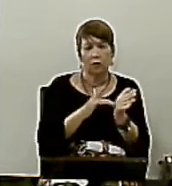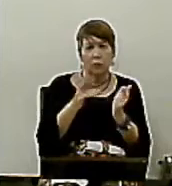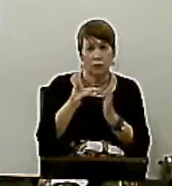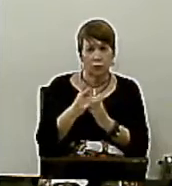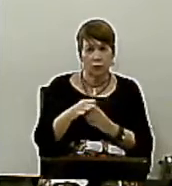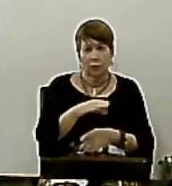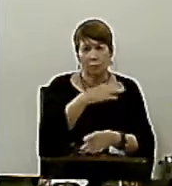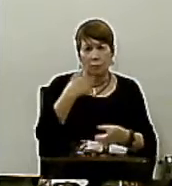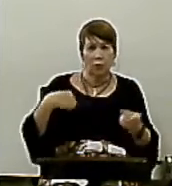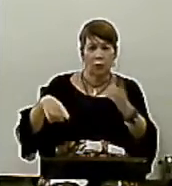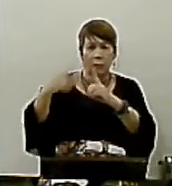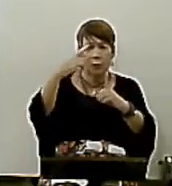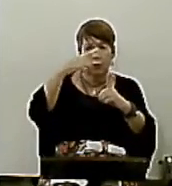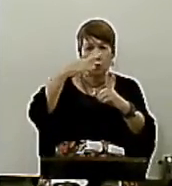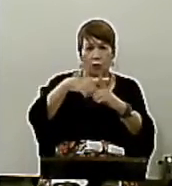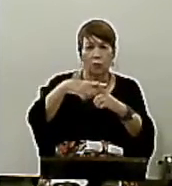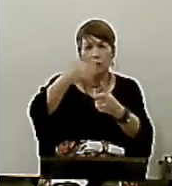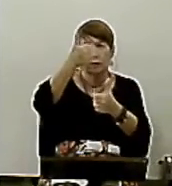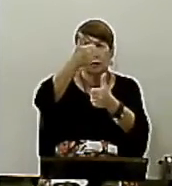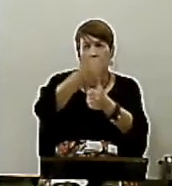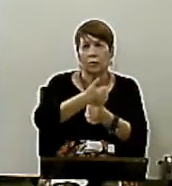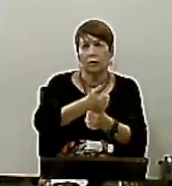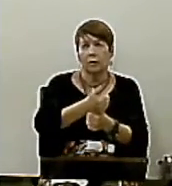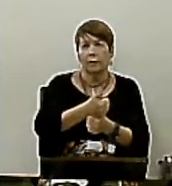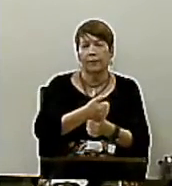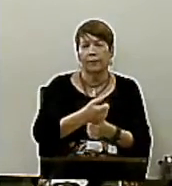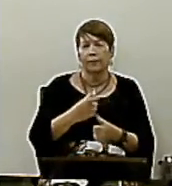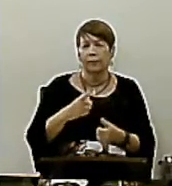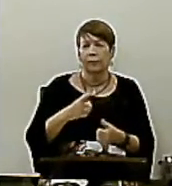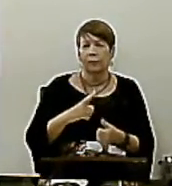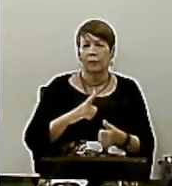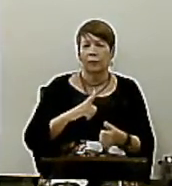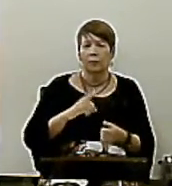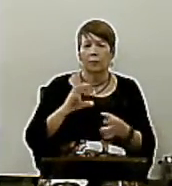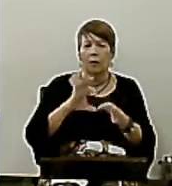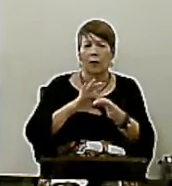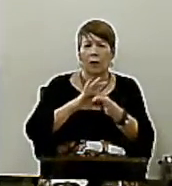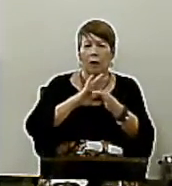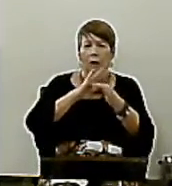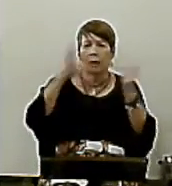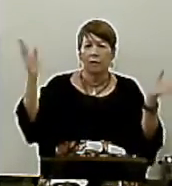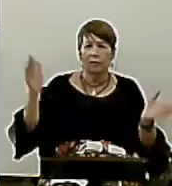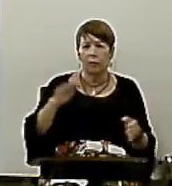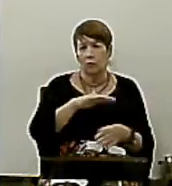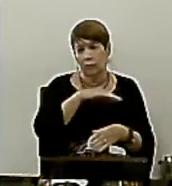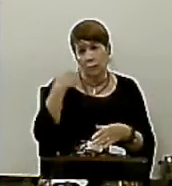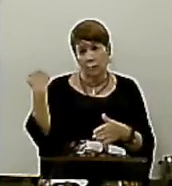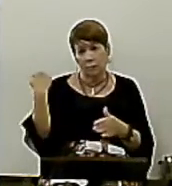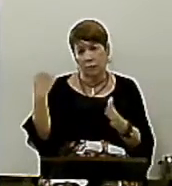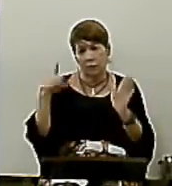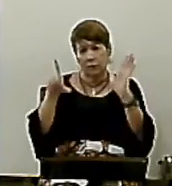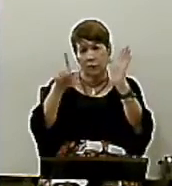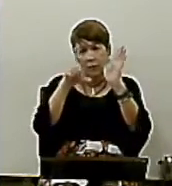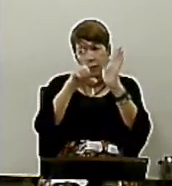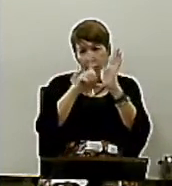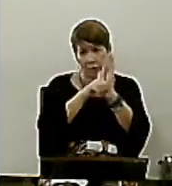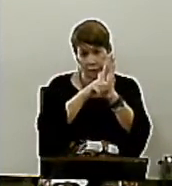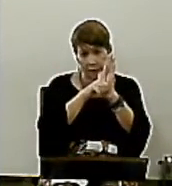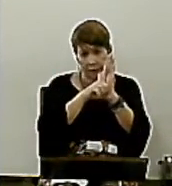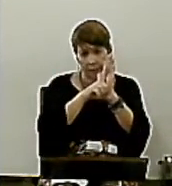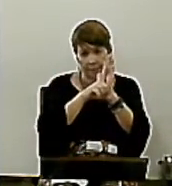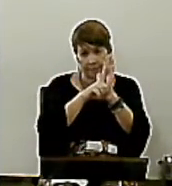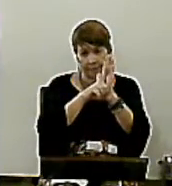lei Por nós E é nosso lugar Então nós Estamos livres Da condenação Da lei No seu ato De